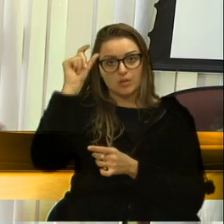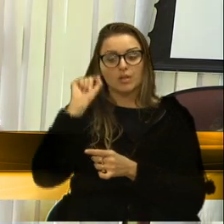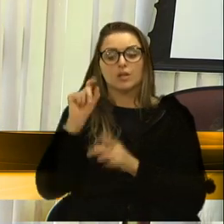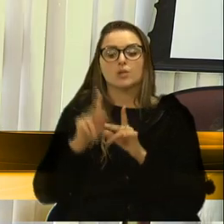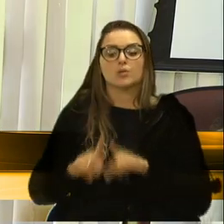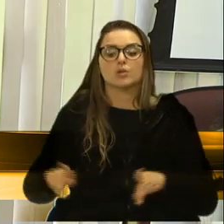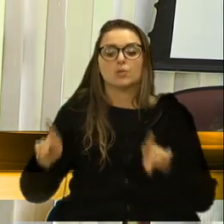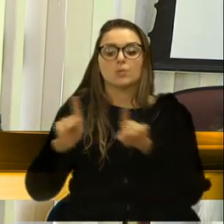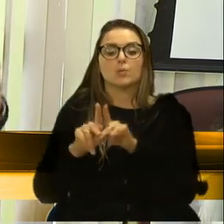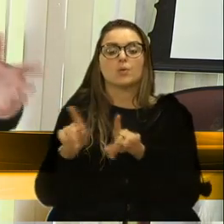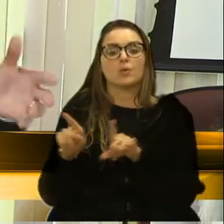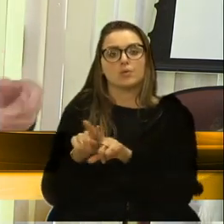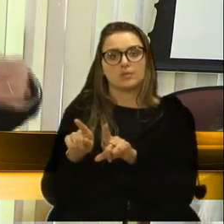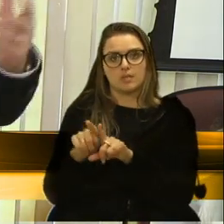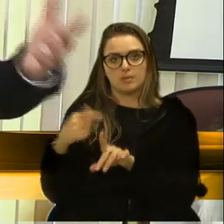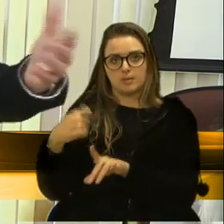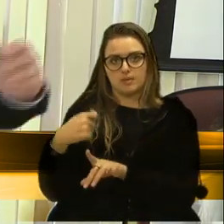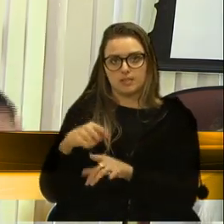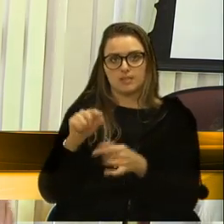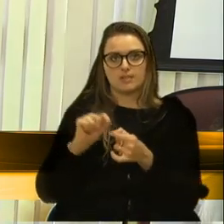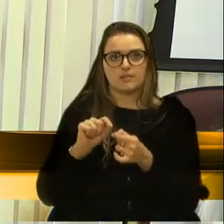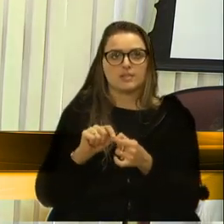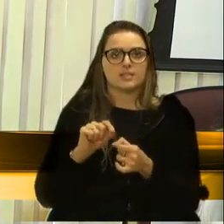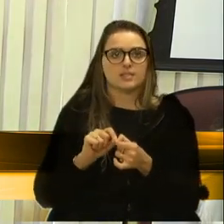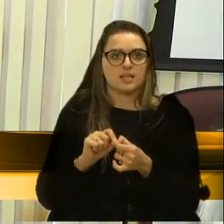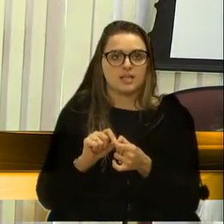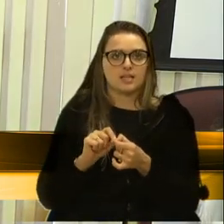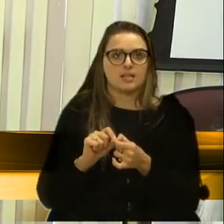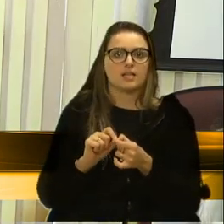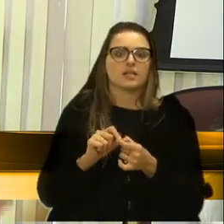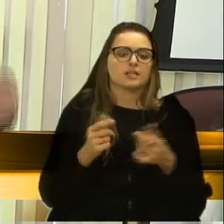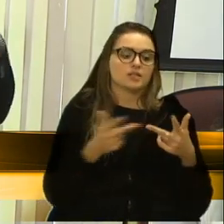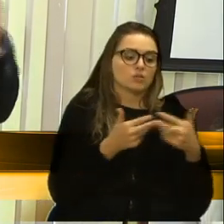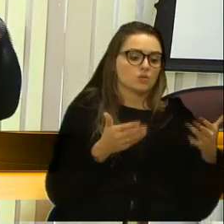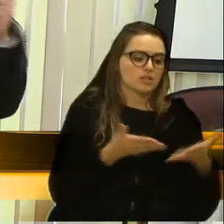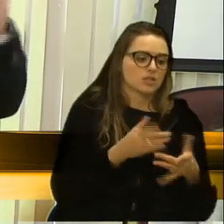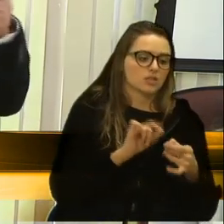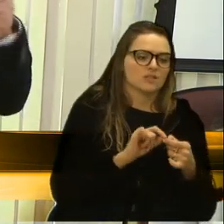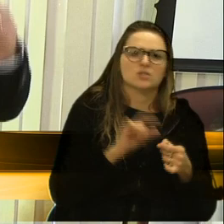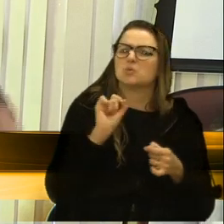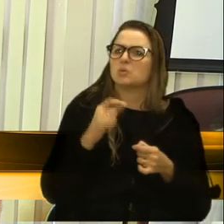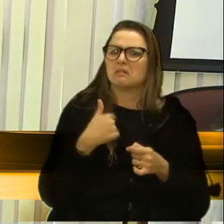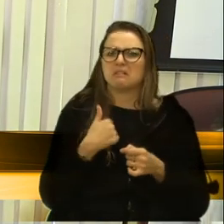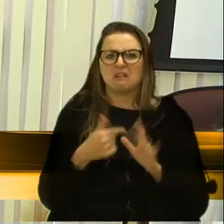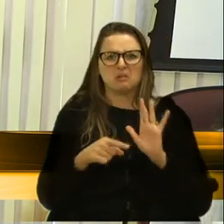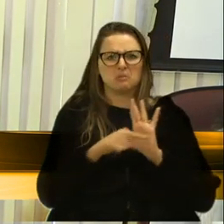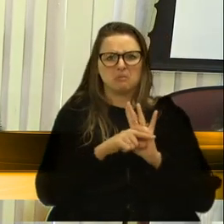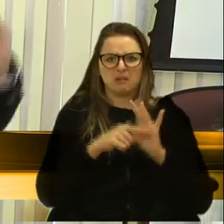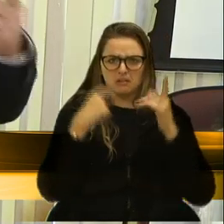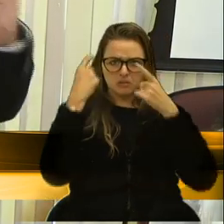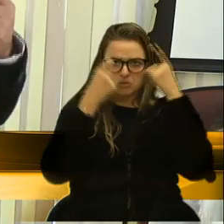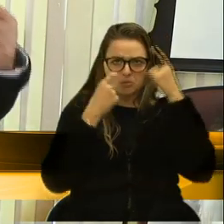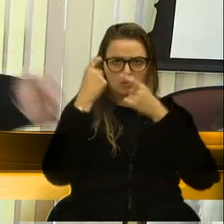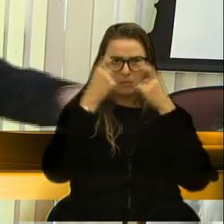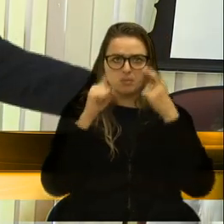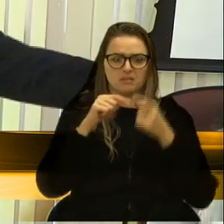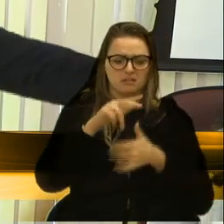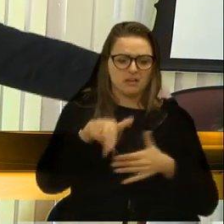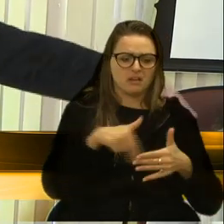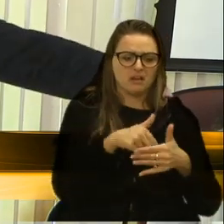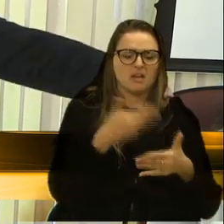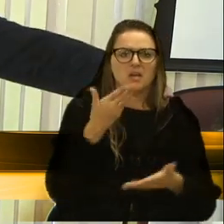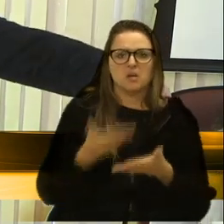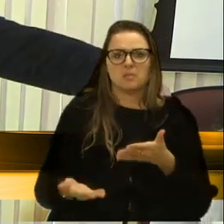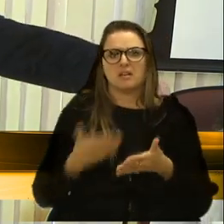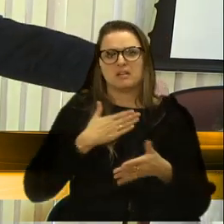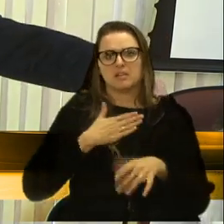precisa fazer além daquilo que já fiz. O que menos me preocupou é vir aqui gastar o meu